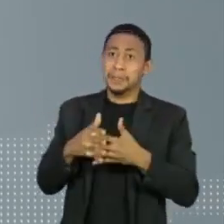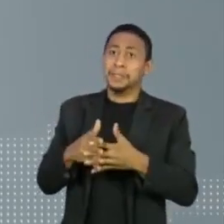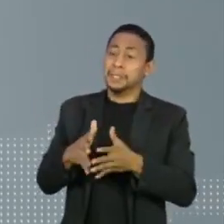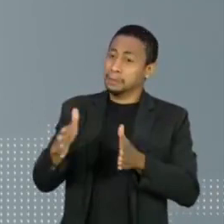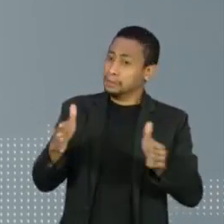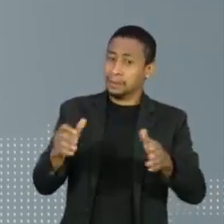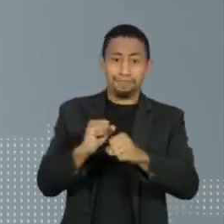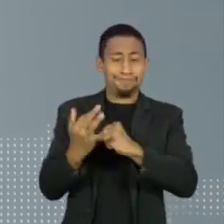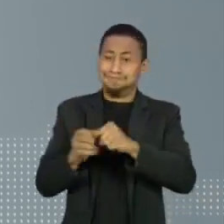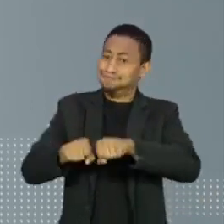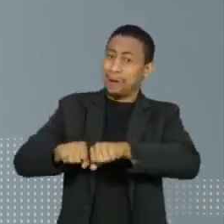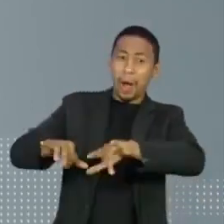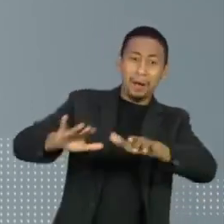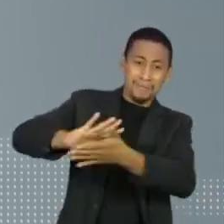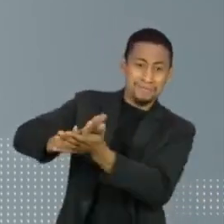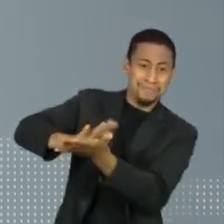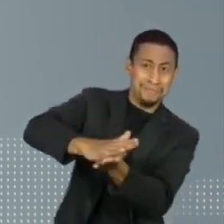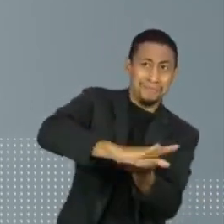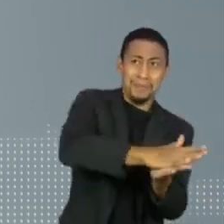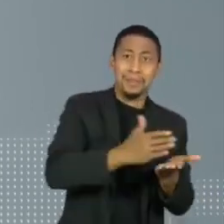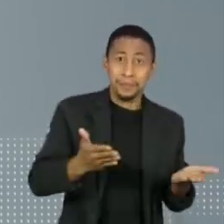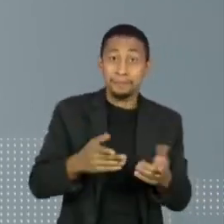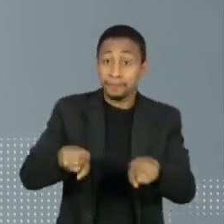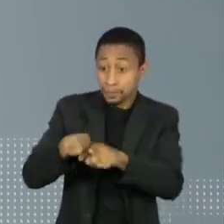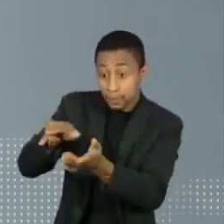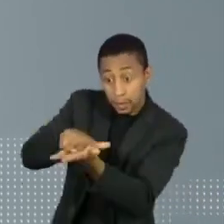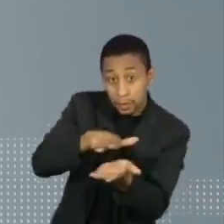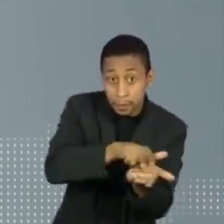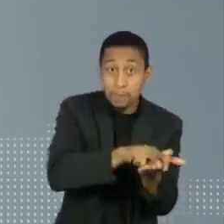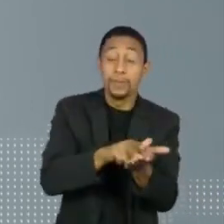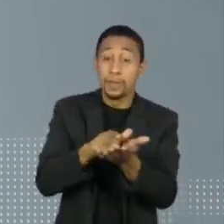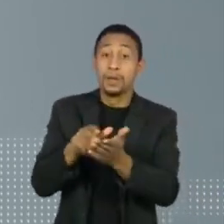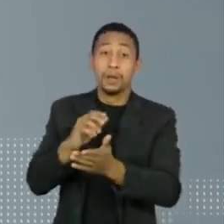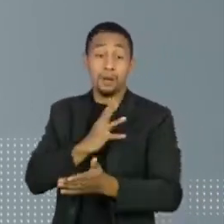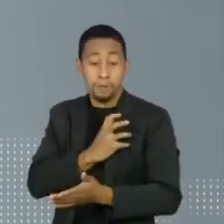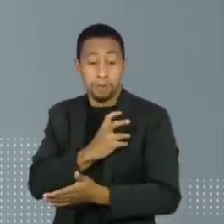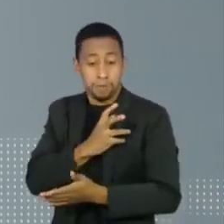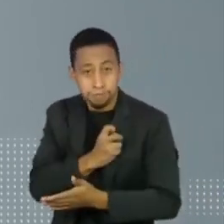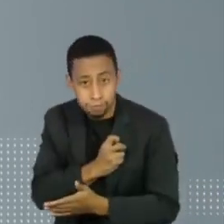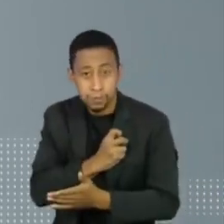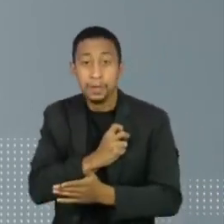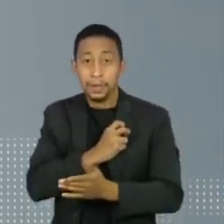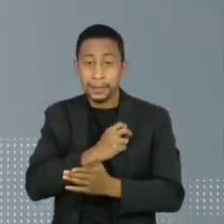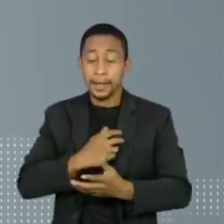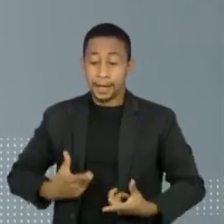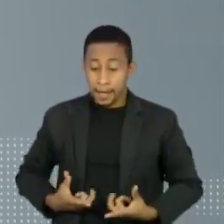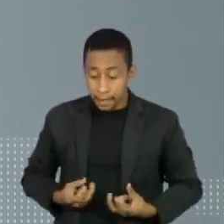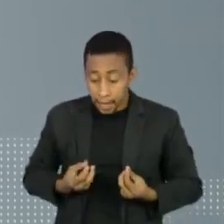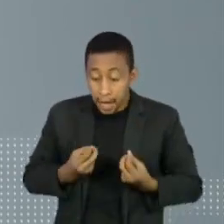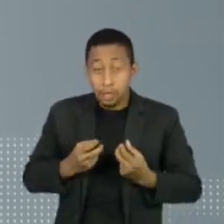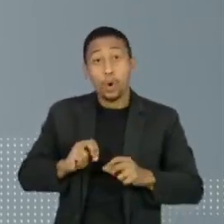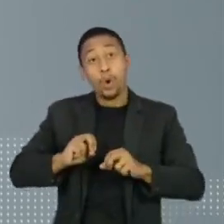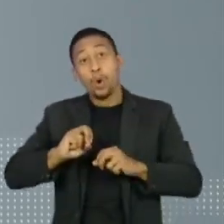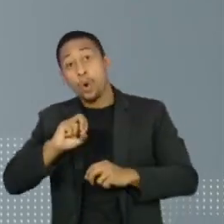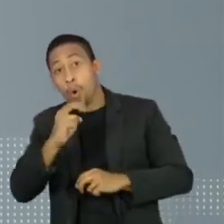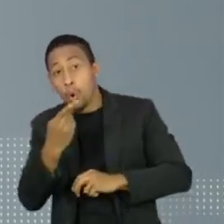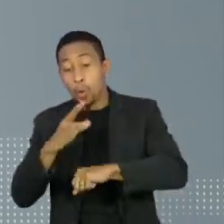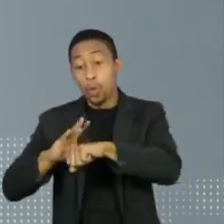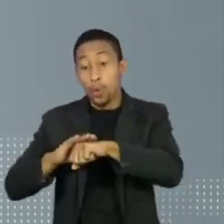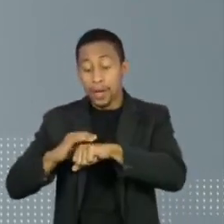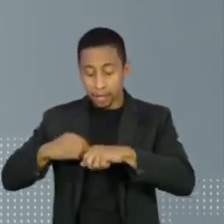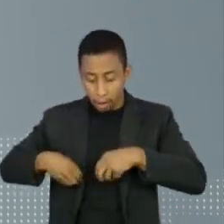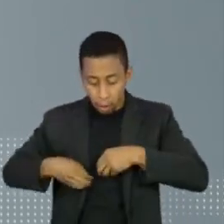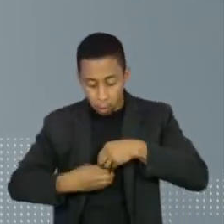pandemia. Outras causas de internação, como doenças cardiovasculares, câncer e doenças do aparelho digestivo, que estão